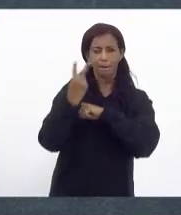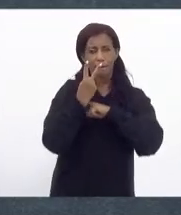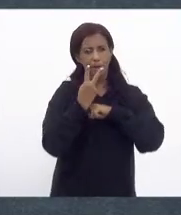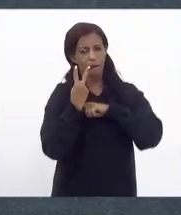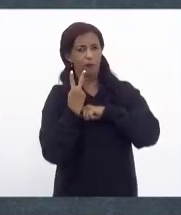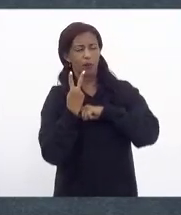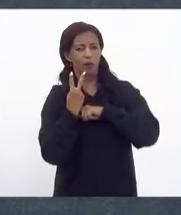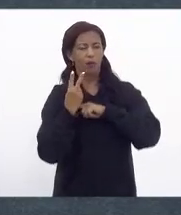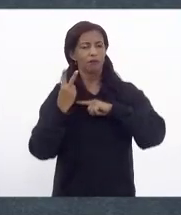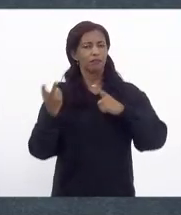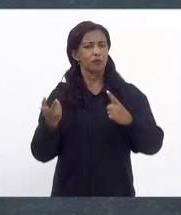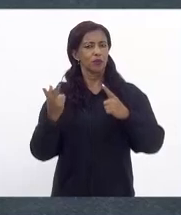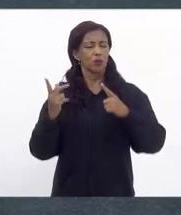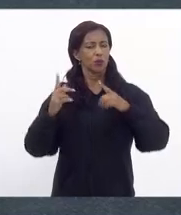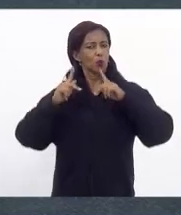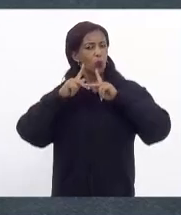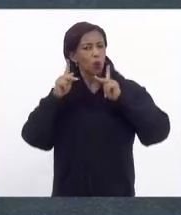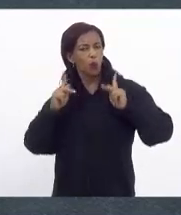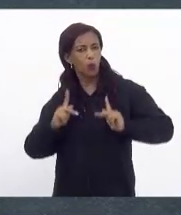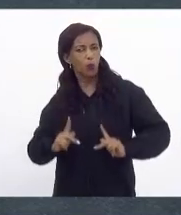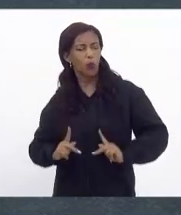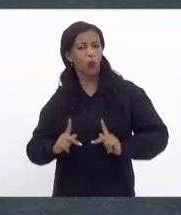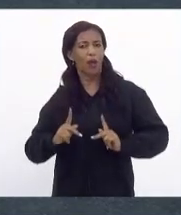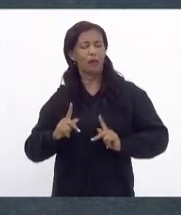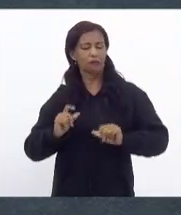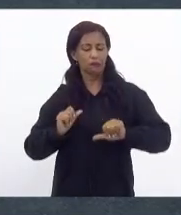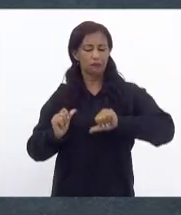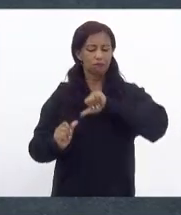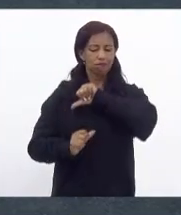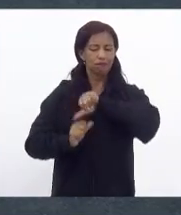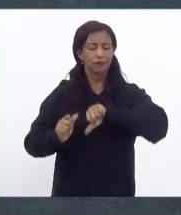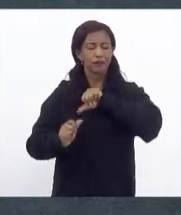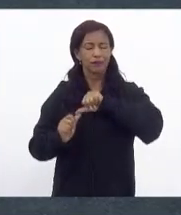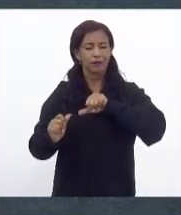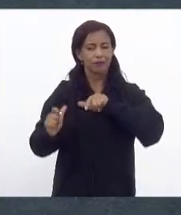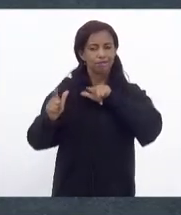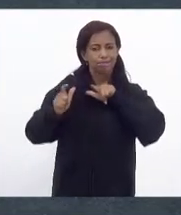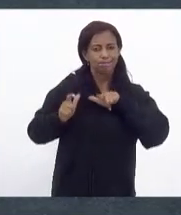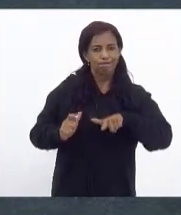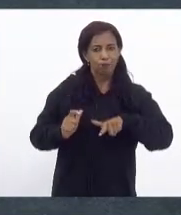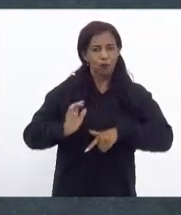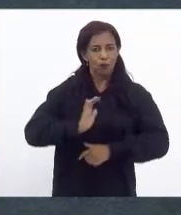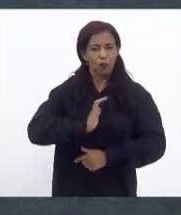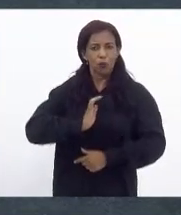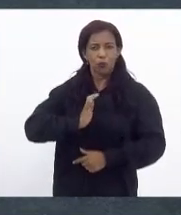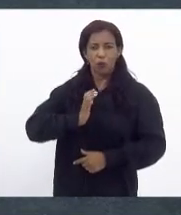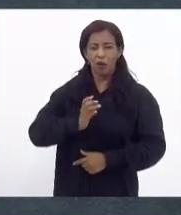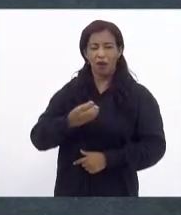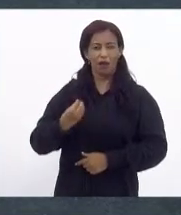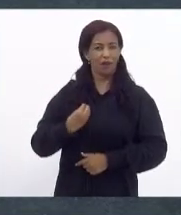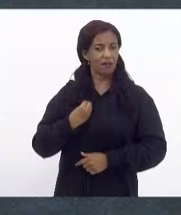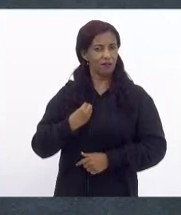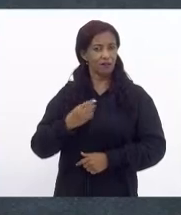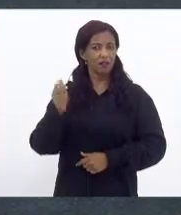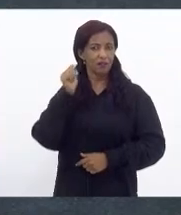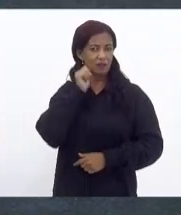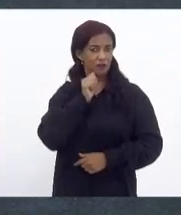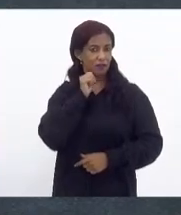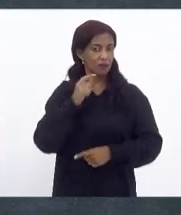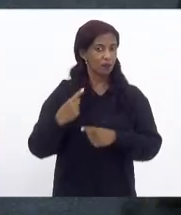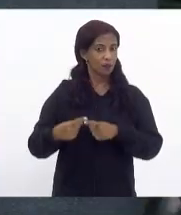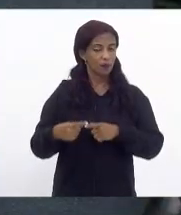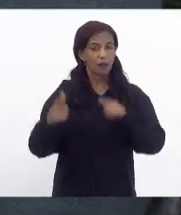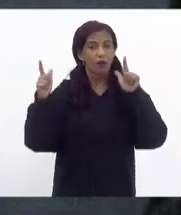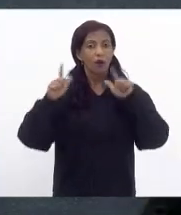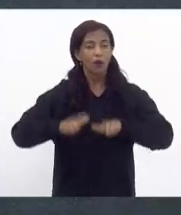de acolhimento se torna um espaço hostil à sobrevivência dessa mulher porque é